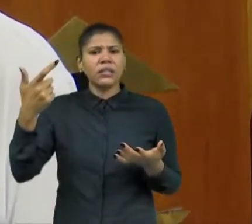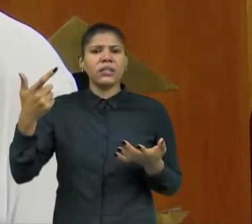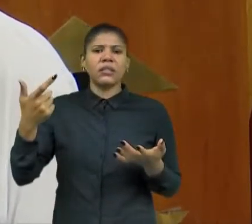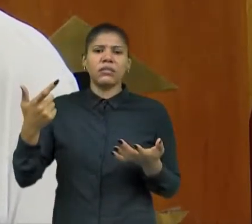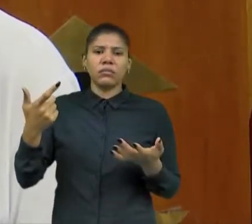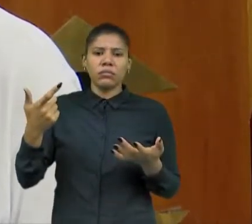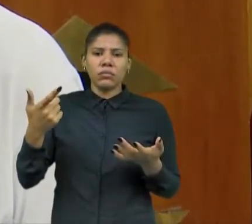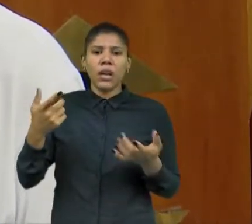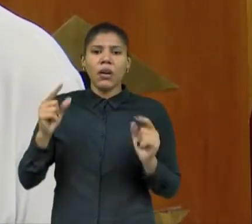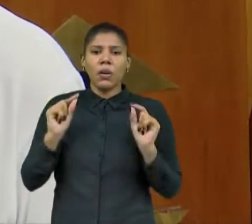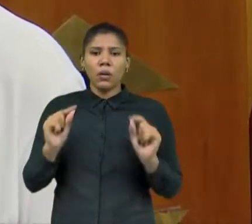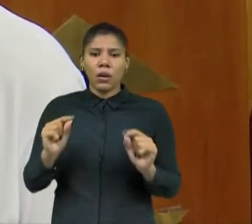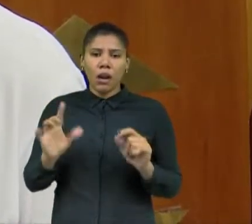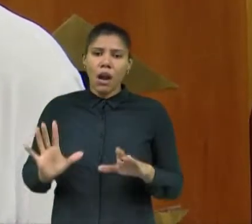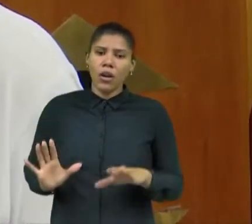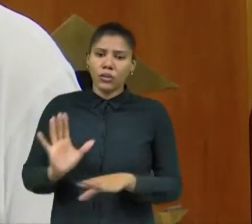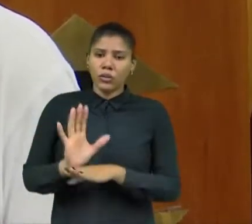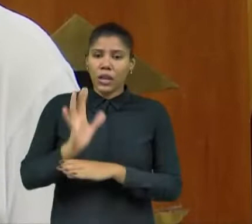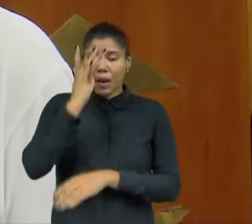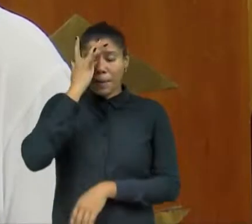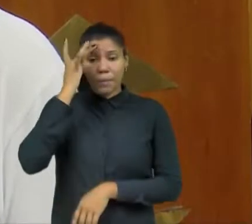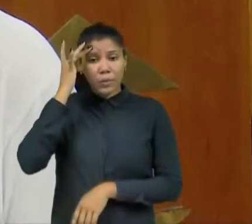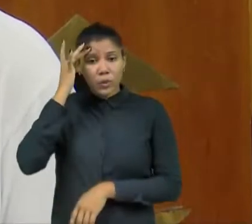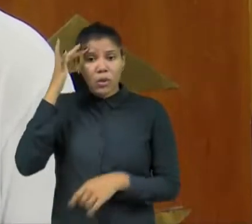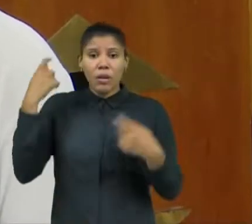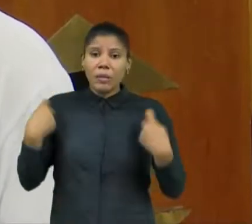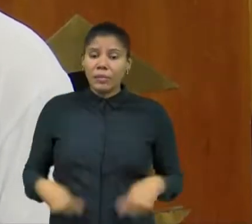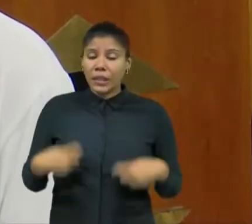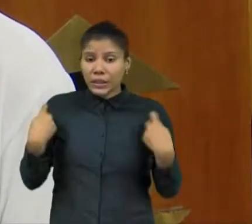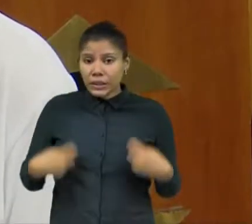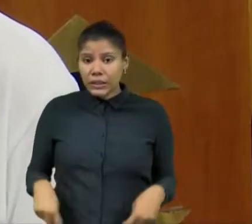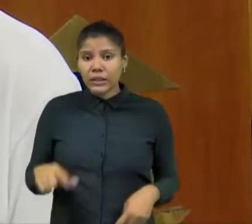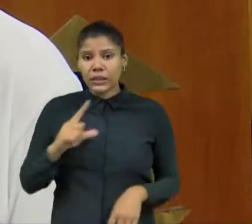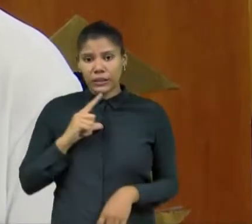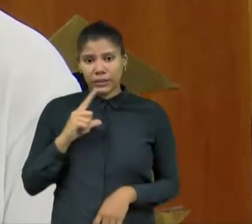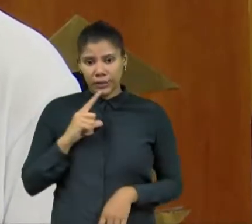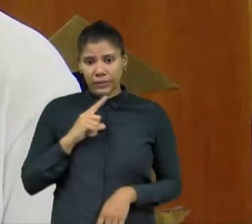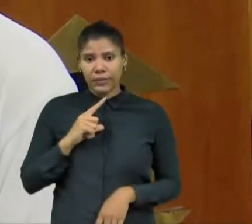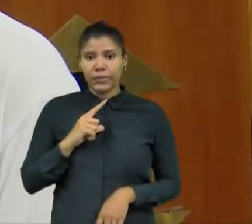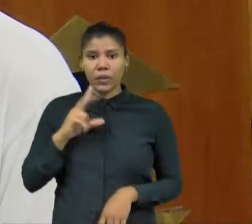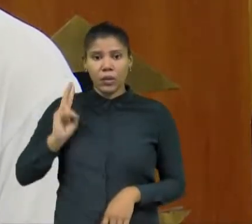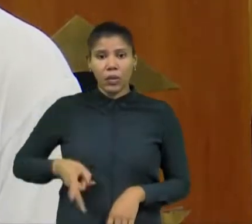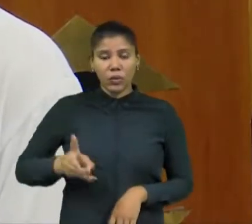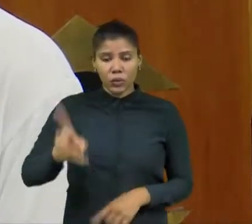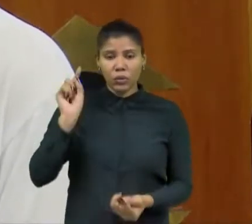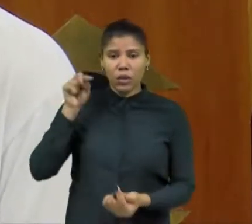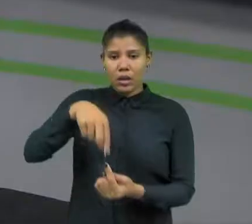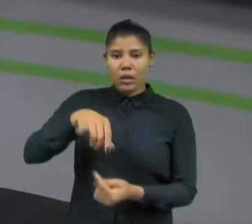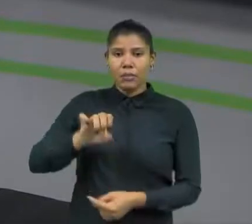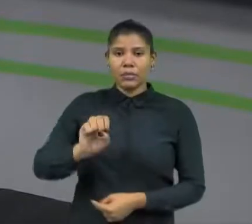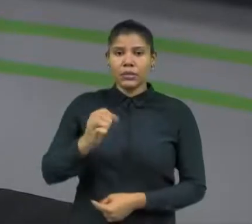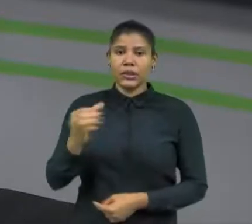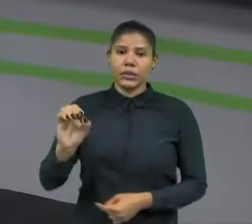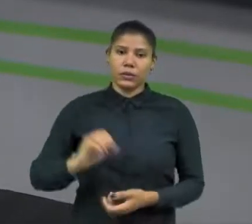pessoas que estão se agarrando no último fio de esperança para continuar a sua missão aqui nesse mundo.